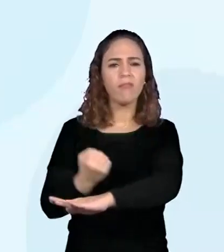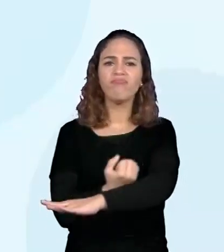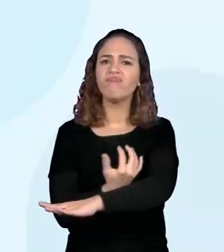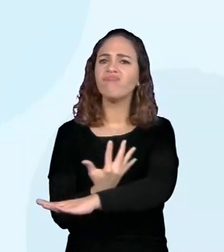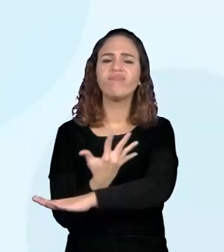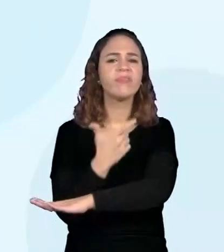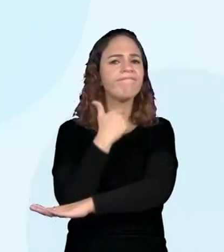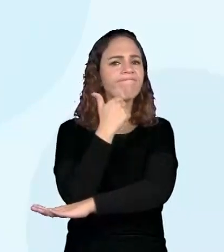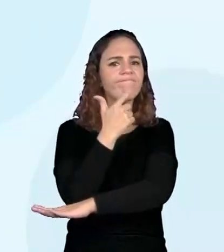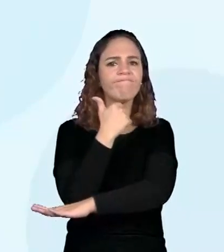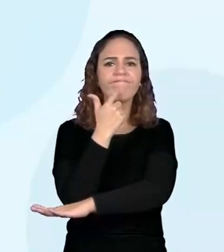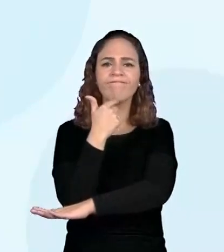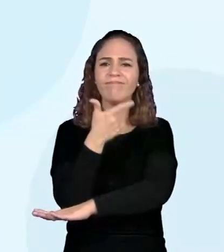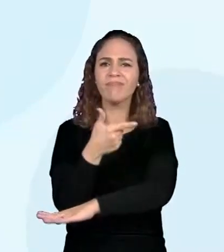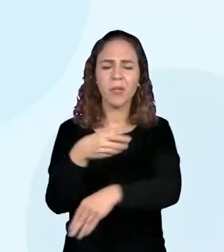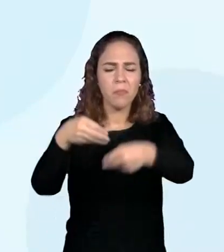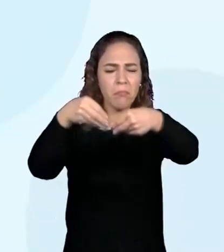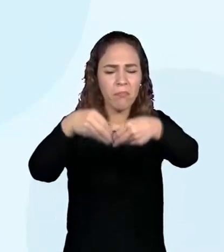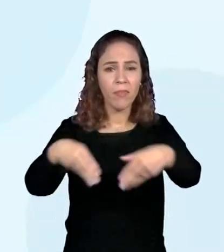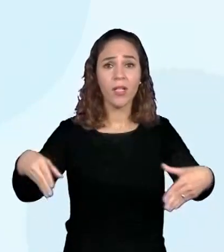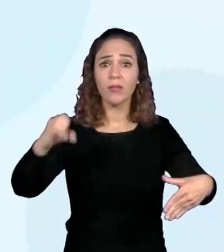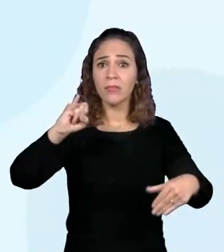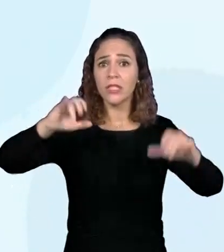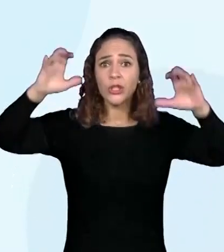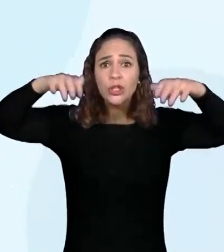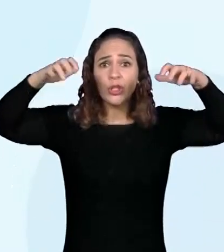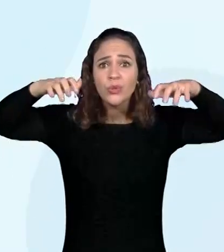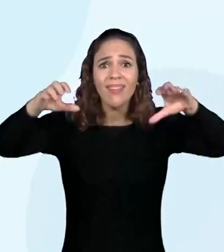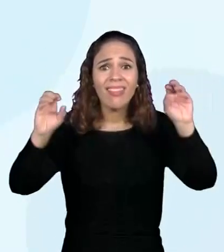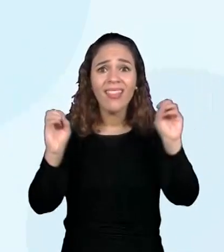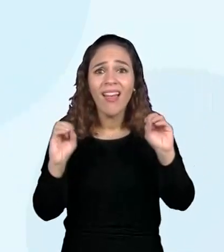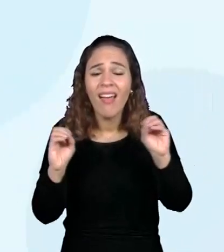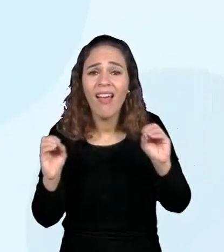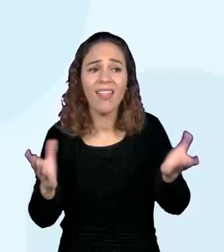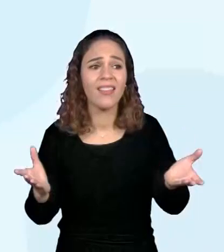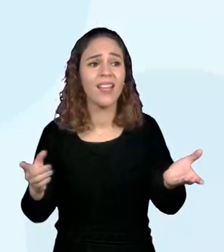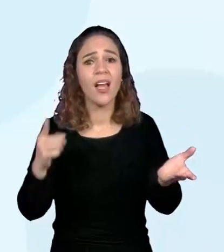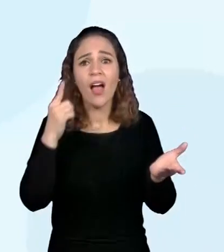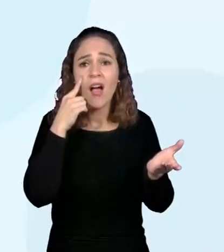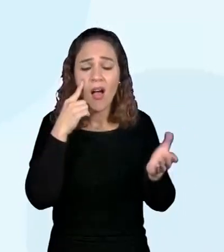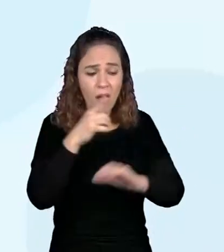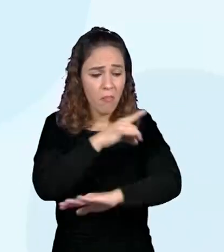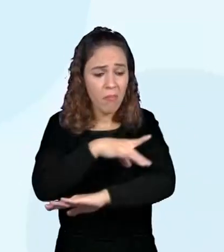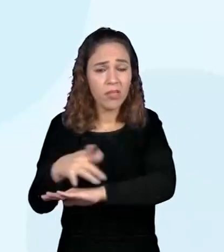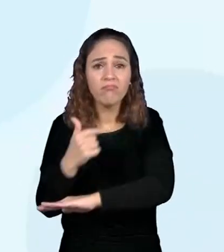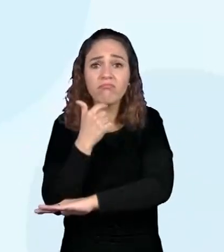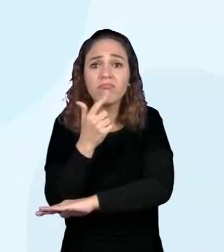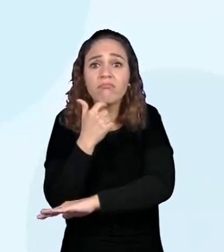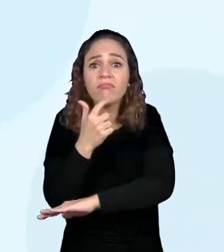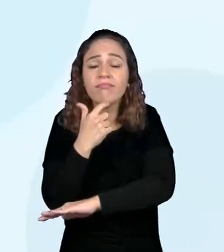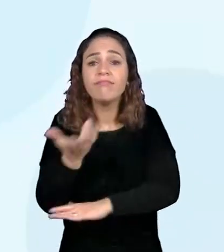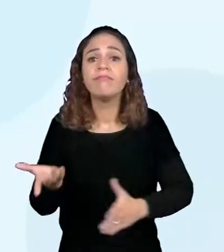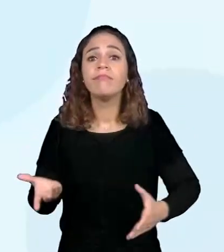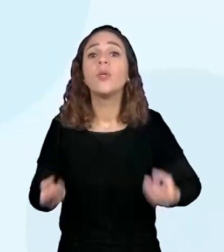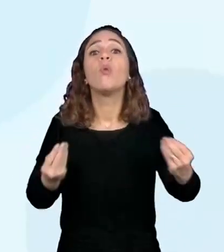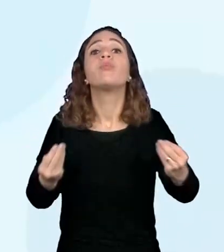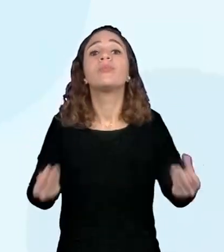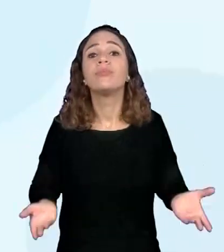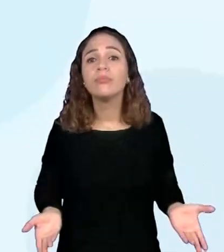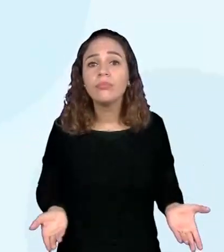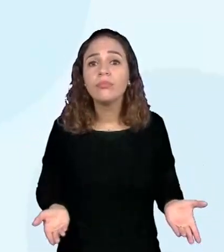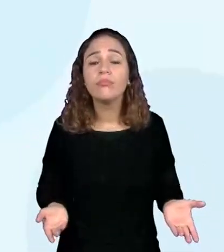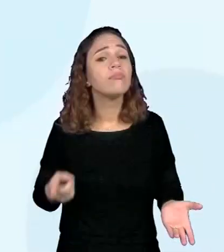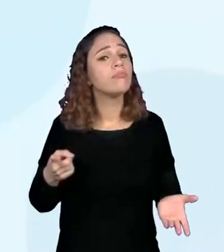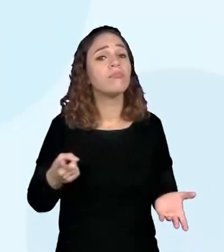plantações, ou seja, uma região onde não chove e a terra não é uma terra boa para se plantar, as plantações